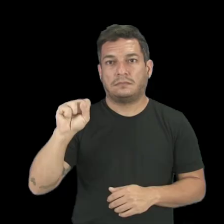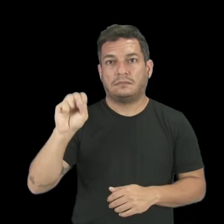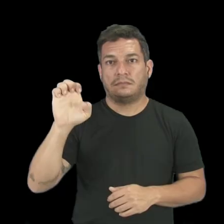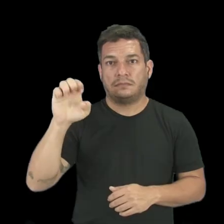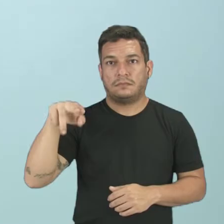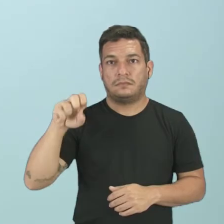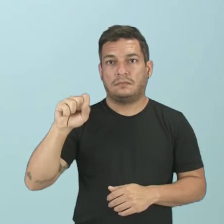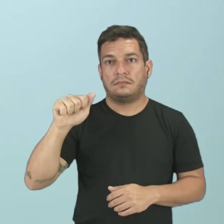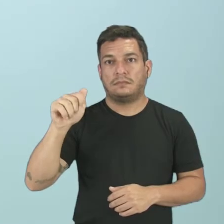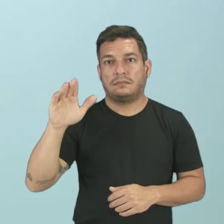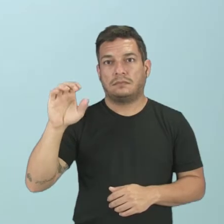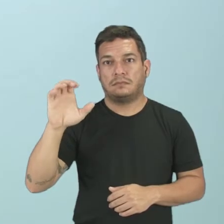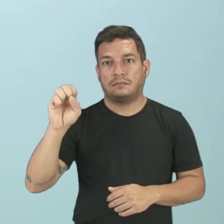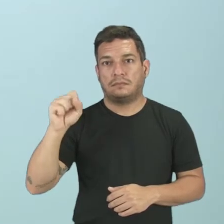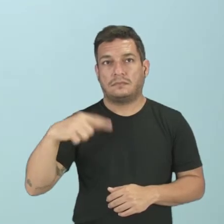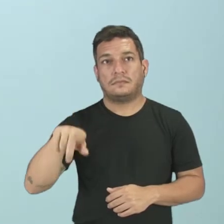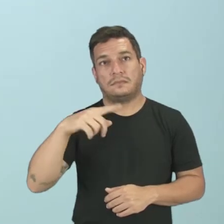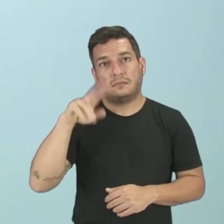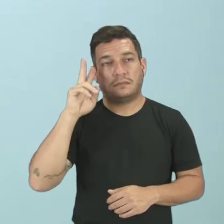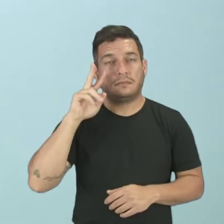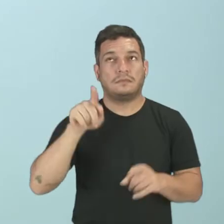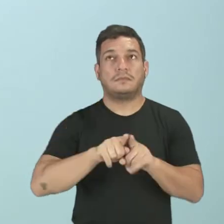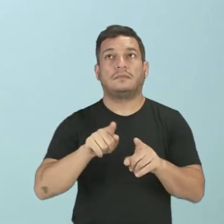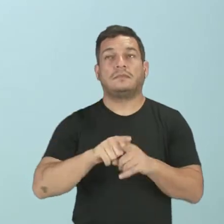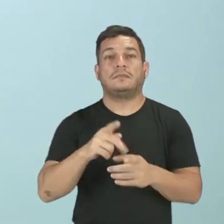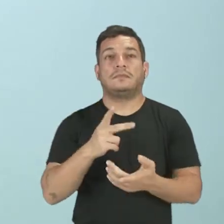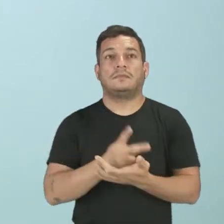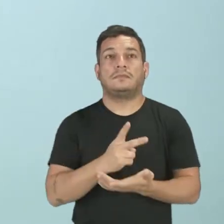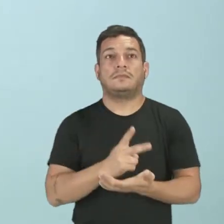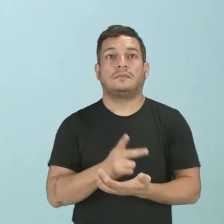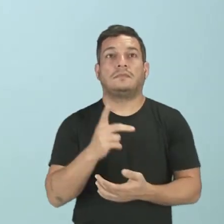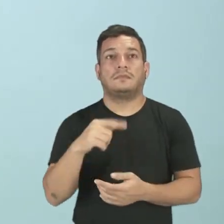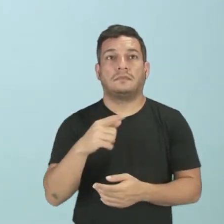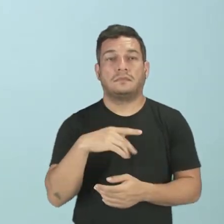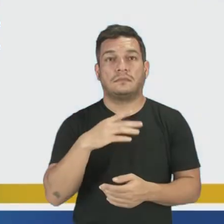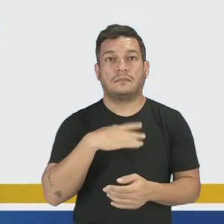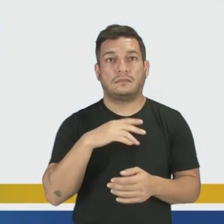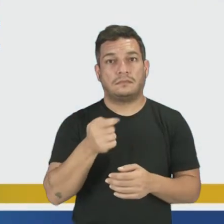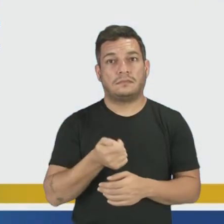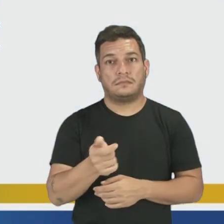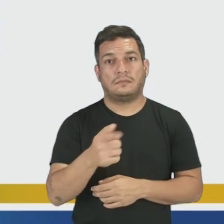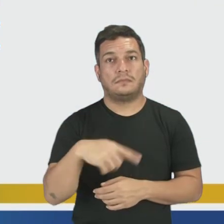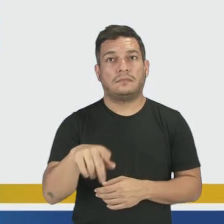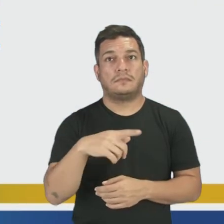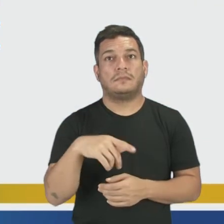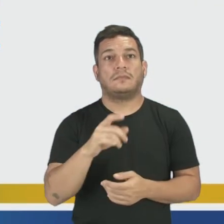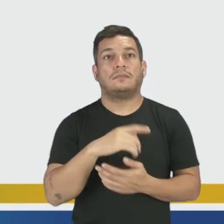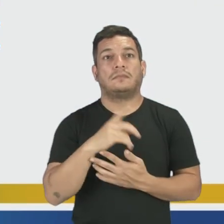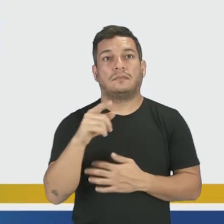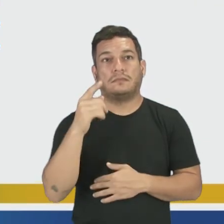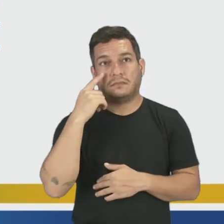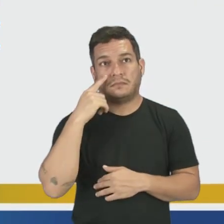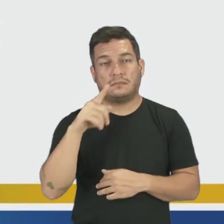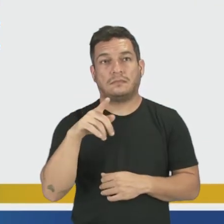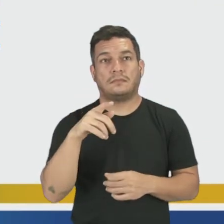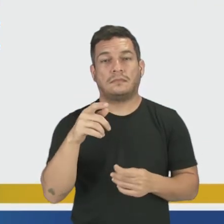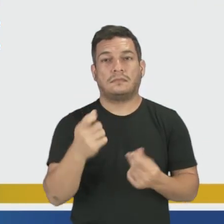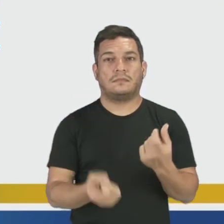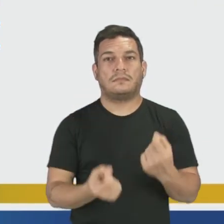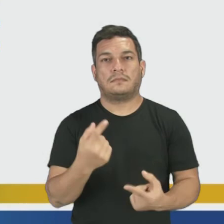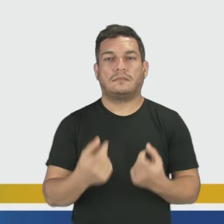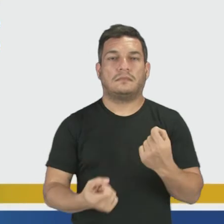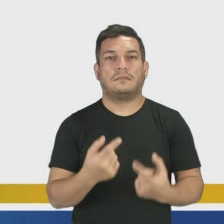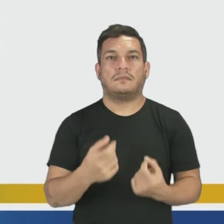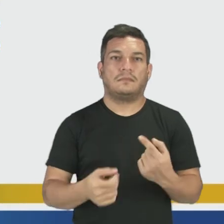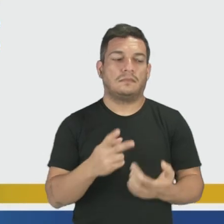dessa imagem. E lembrando, como sempre, a minha dica de vocês, que é a dica pipoca, que eu